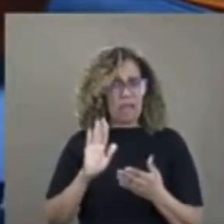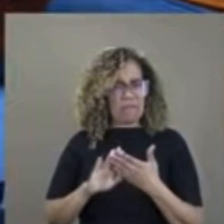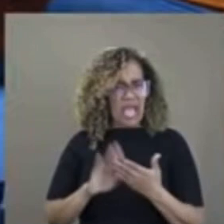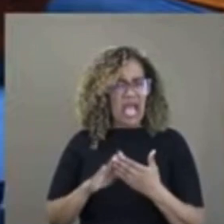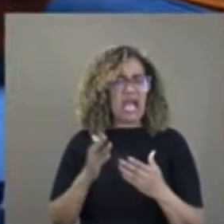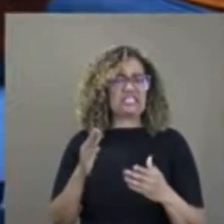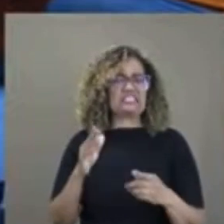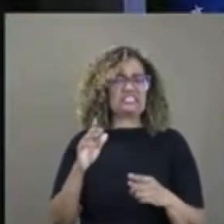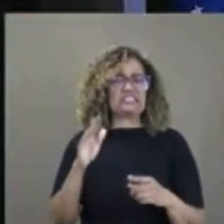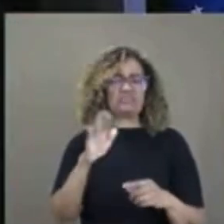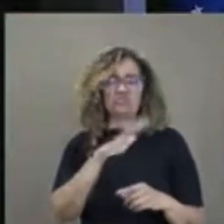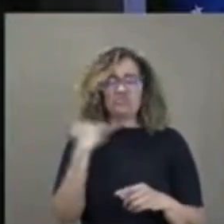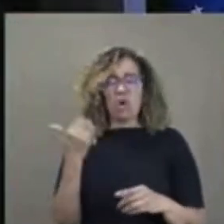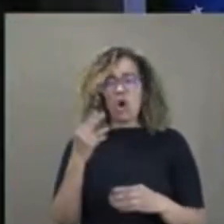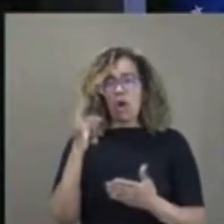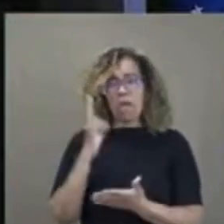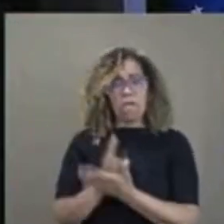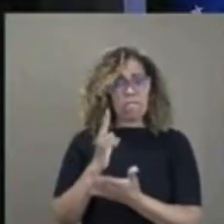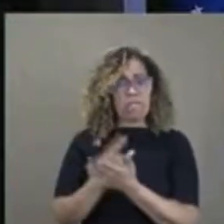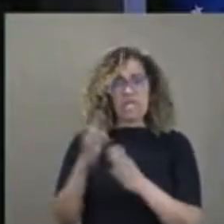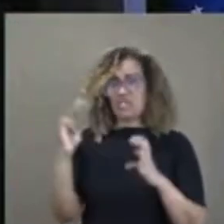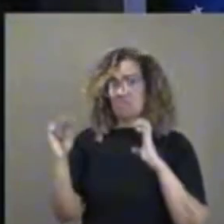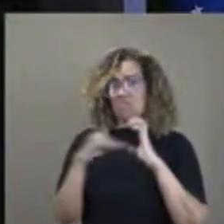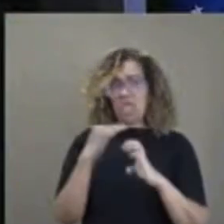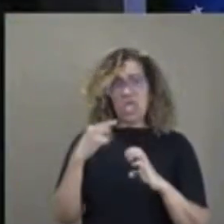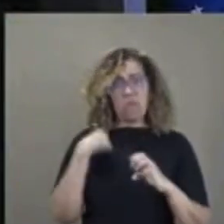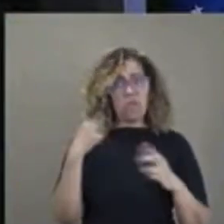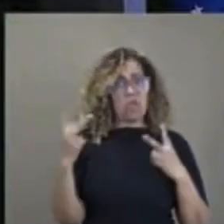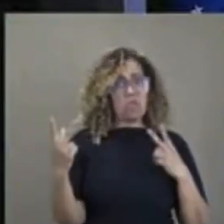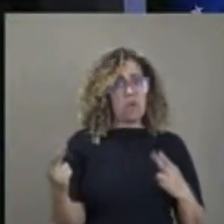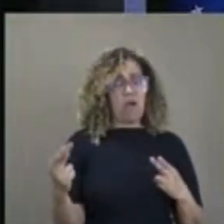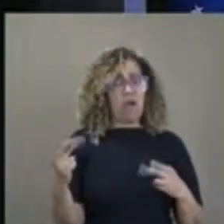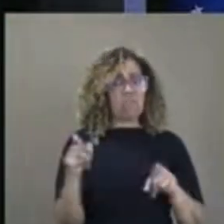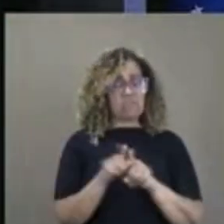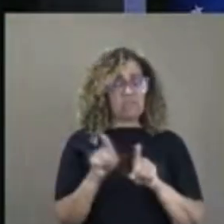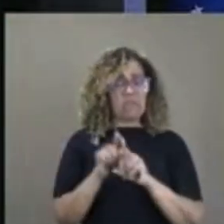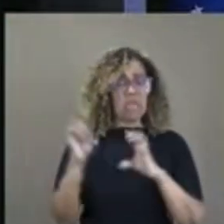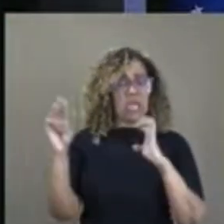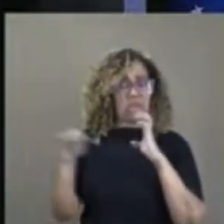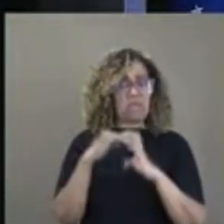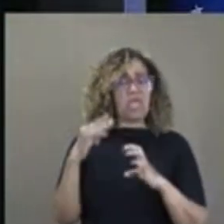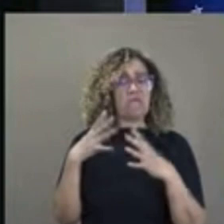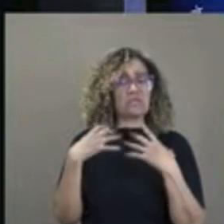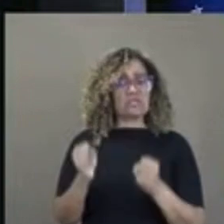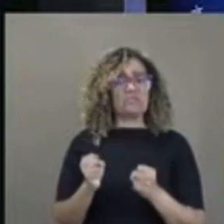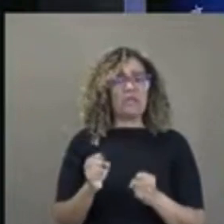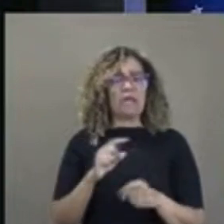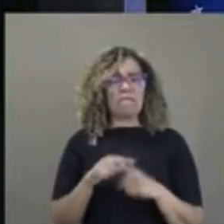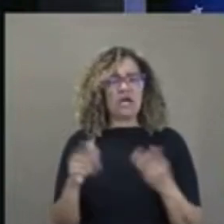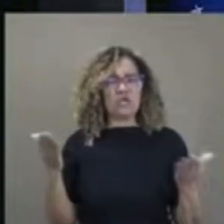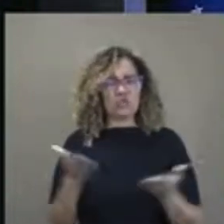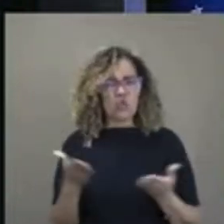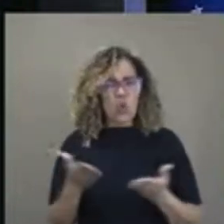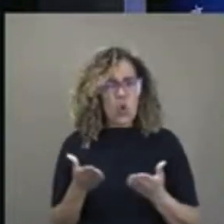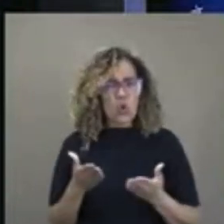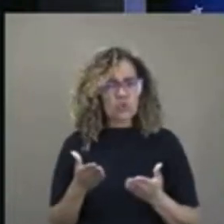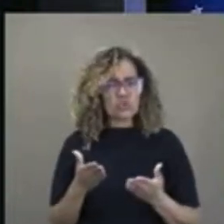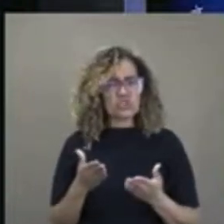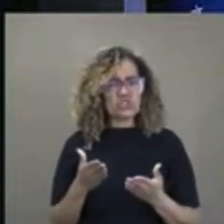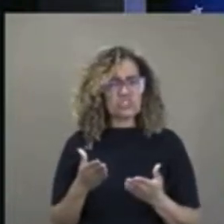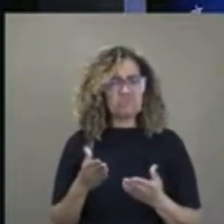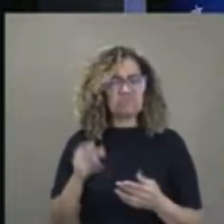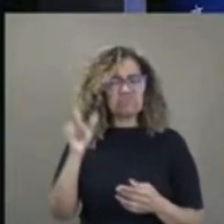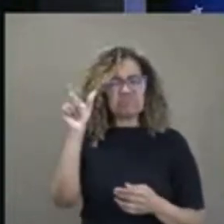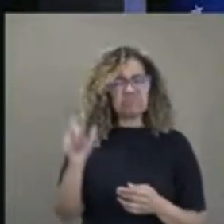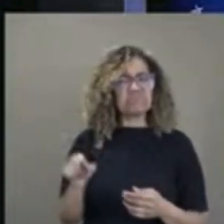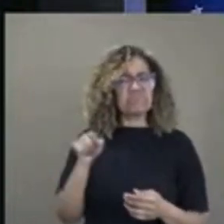o mesmo e-mail. Discordo de qualquer coisa. Mas o que eu ouvi no podcast hoje, sou obrigado a concordar. Quando ele fala que guardou